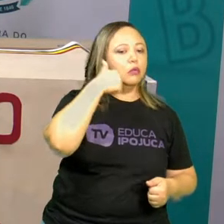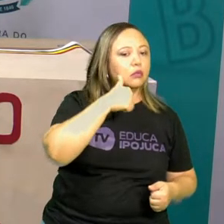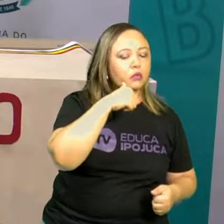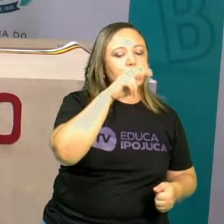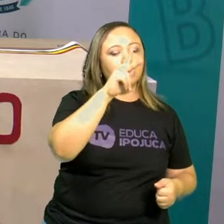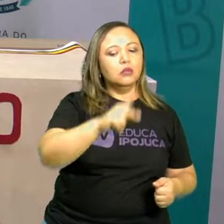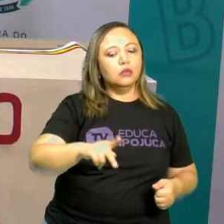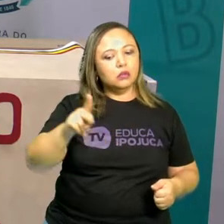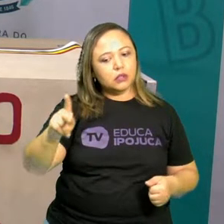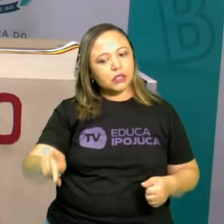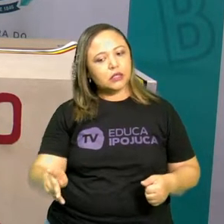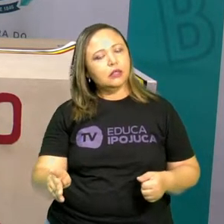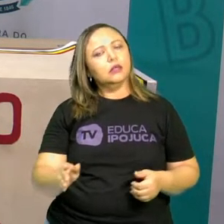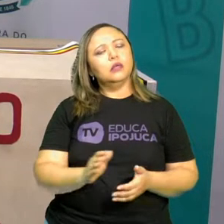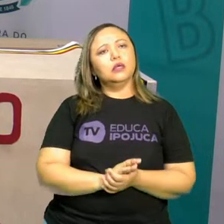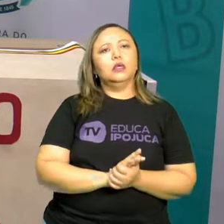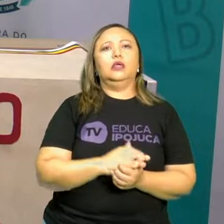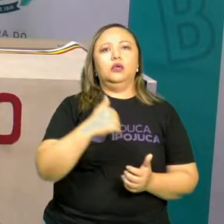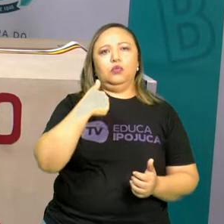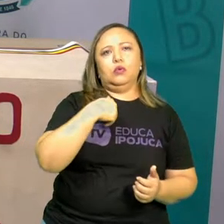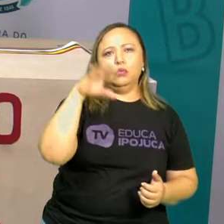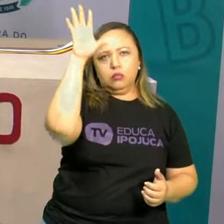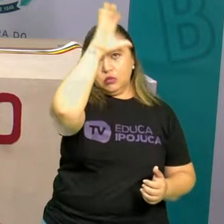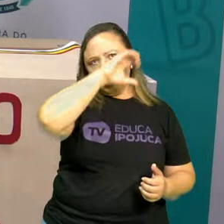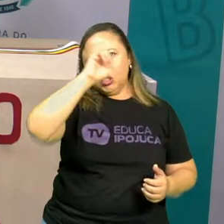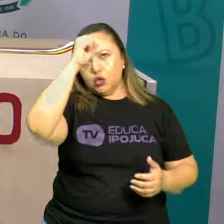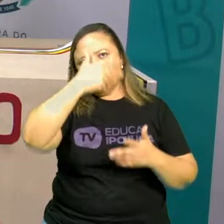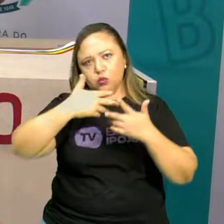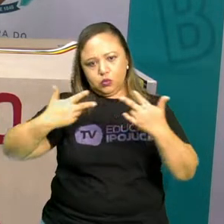vou aprender muitas coisas boas?